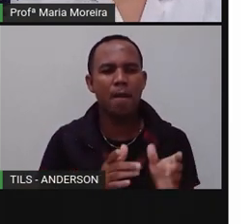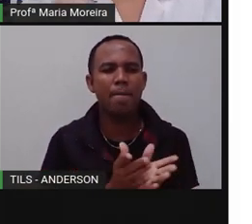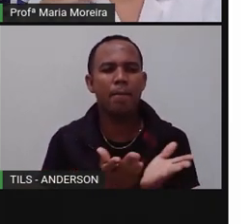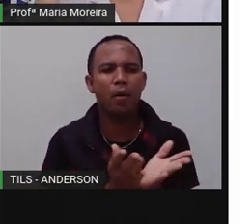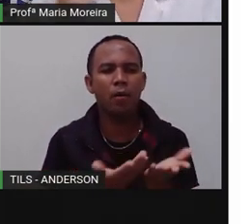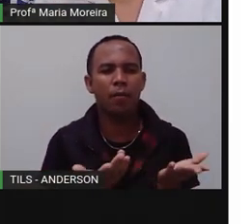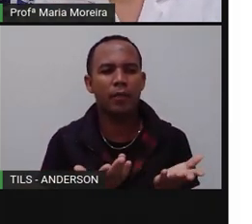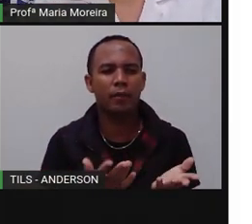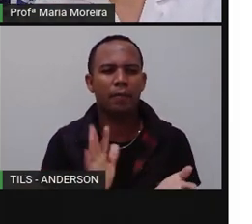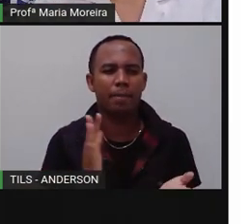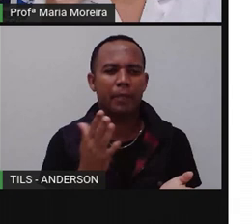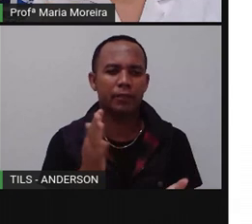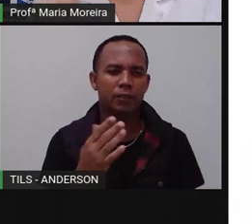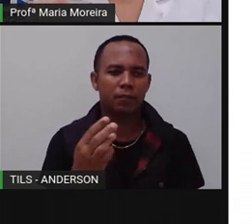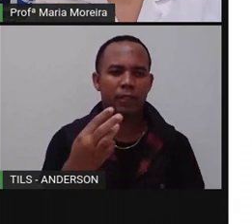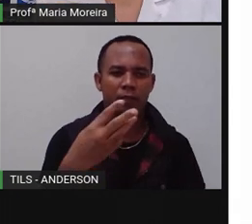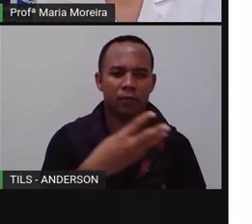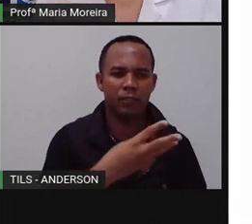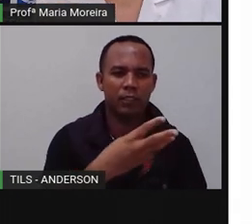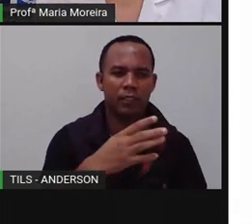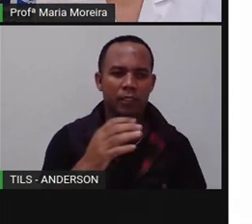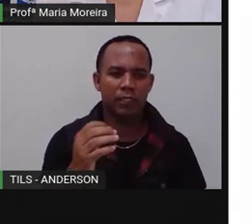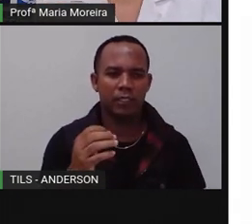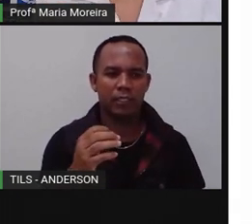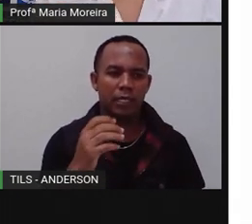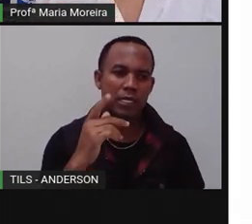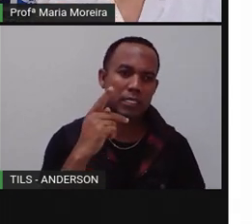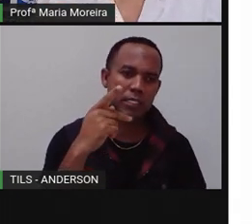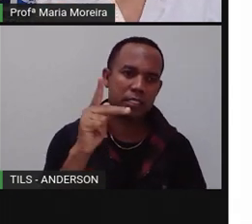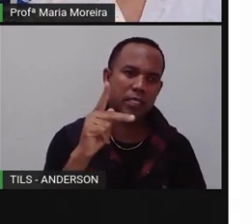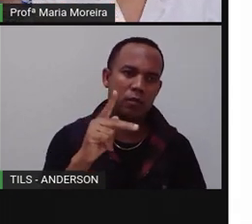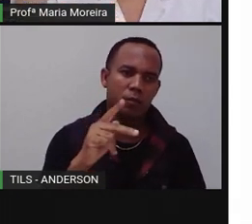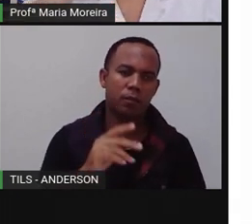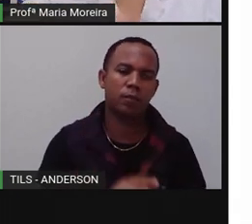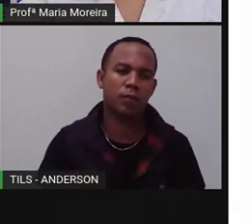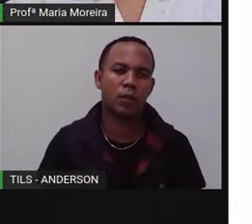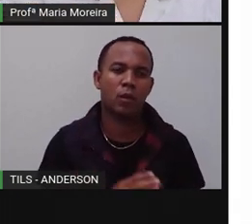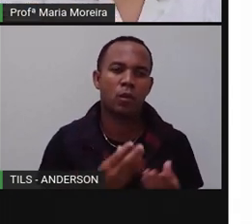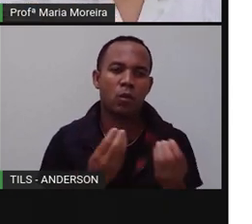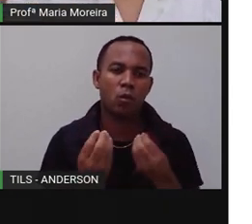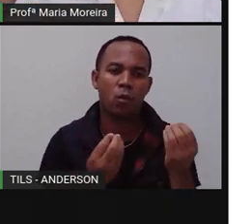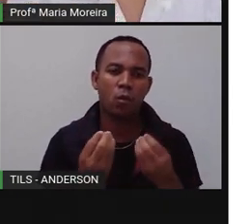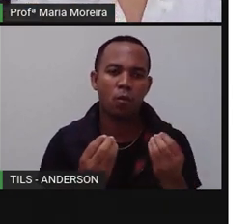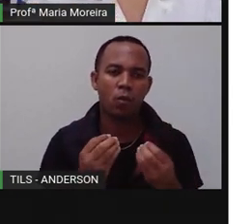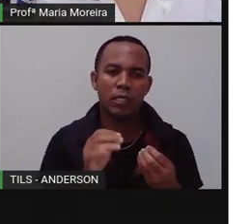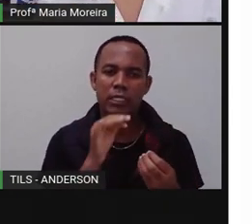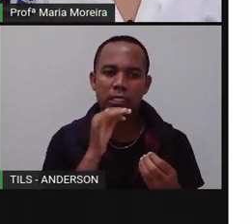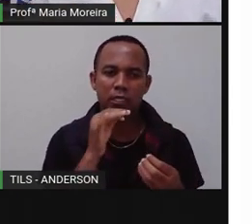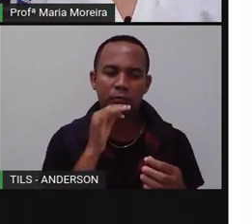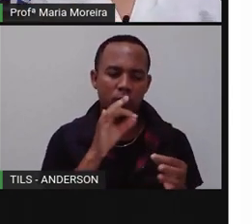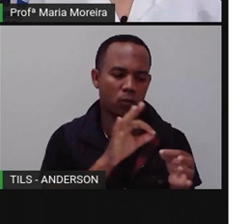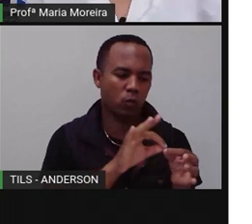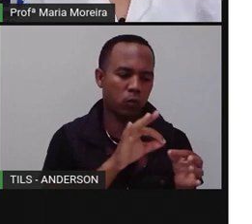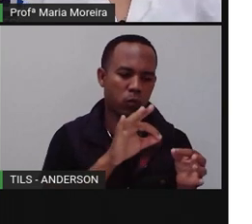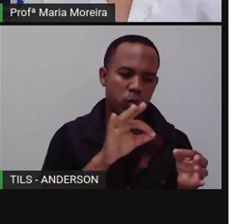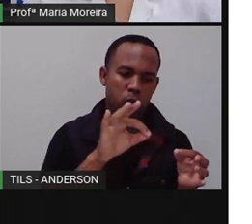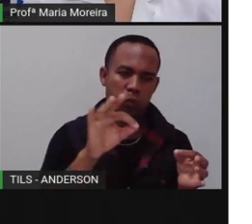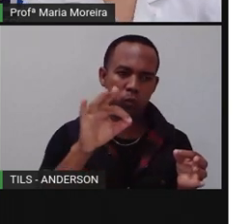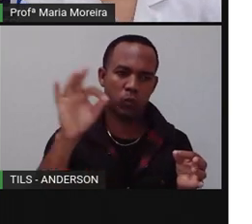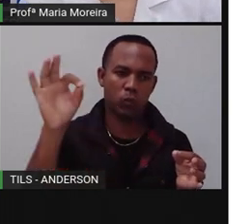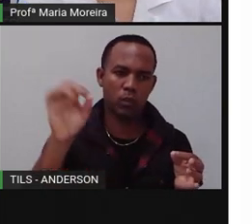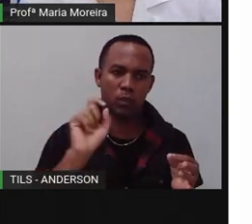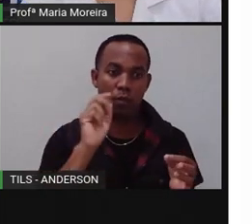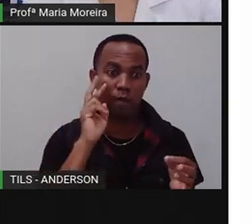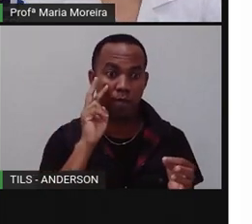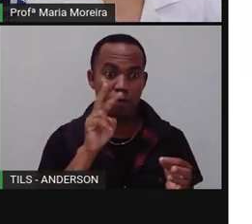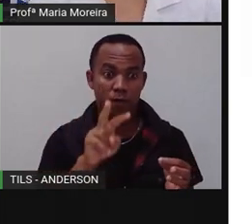Porque de 30, 21 são deles. Ou seja, se a gente fizesse um gráfico aqui, né? Aí a gente iria pegar